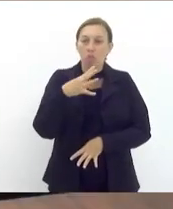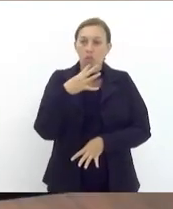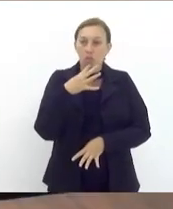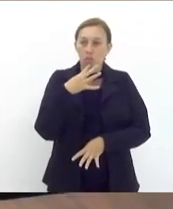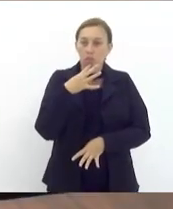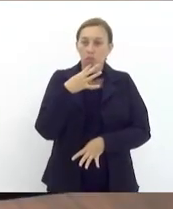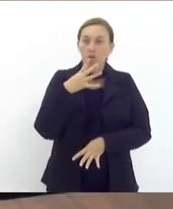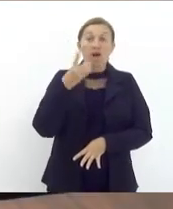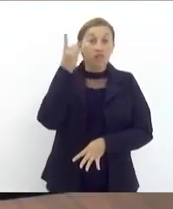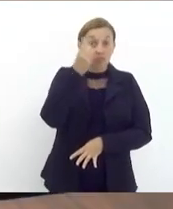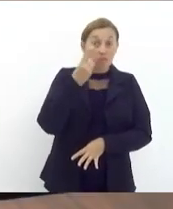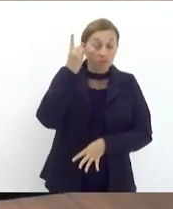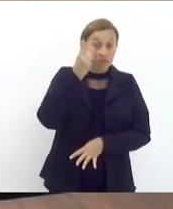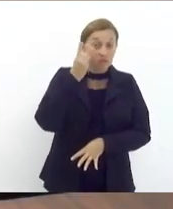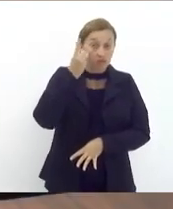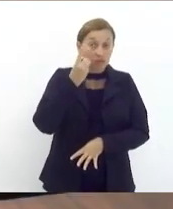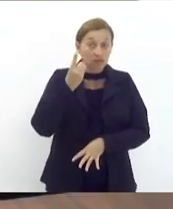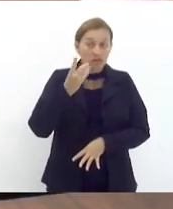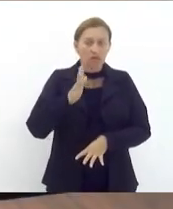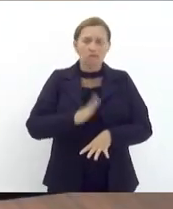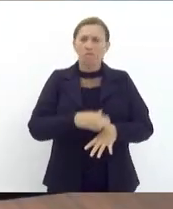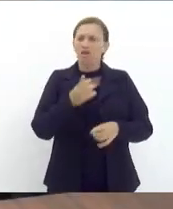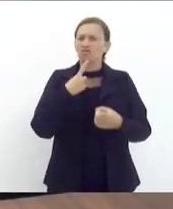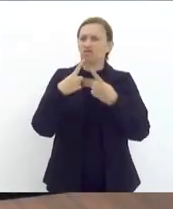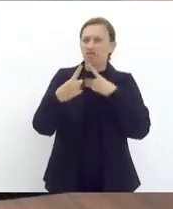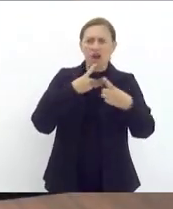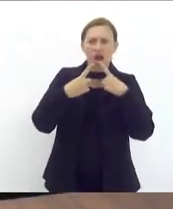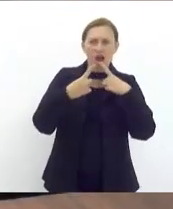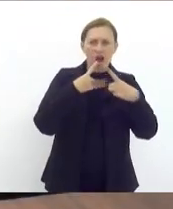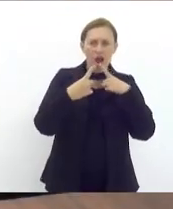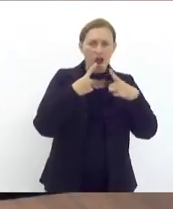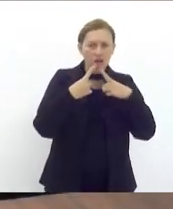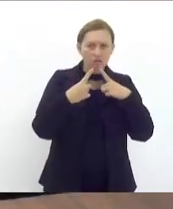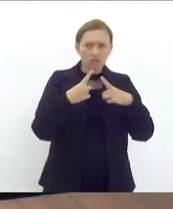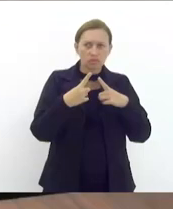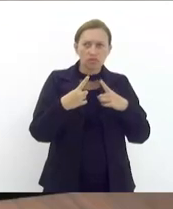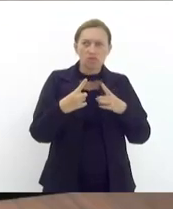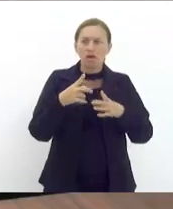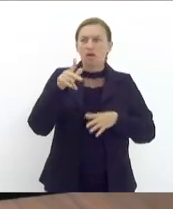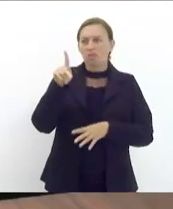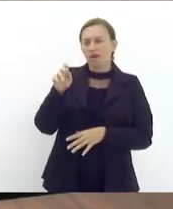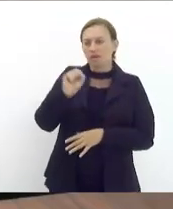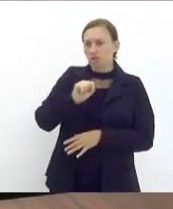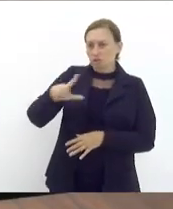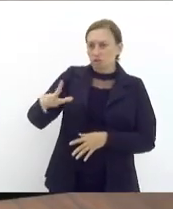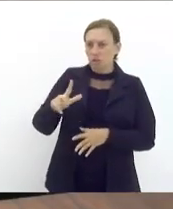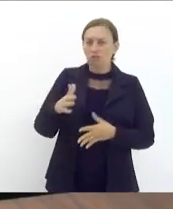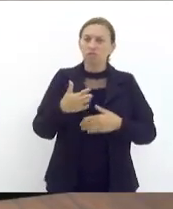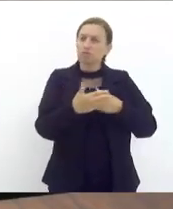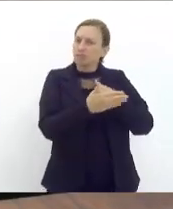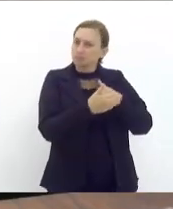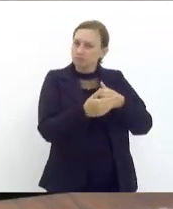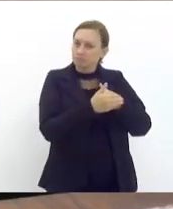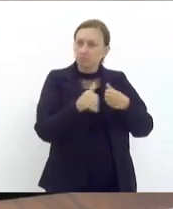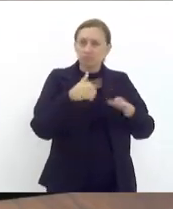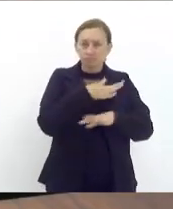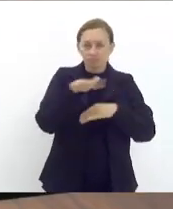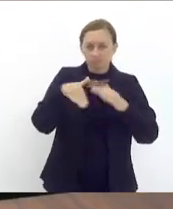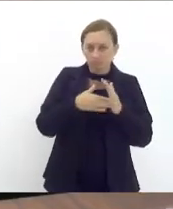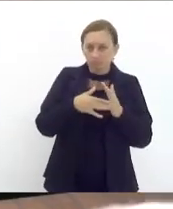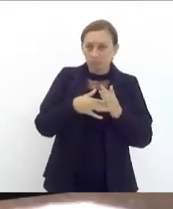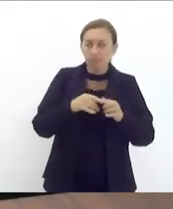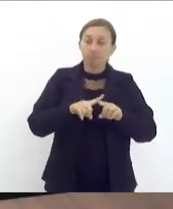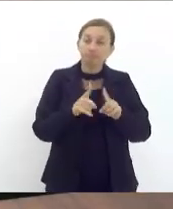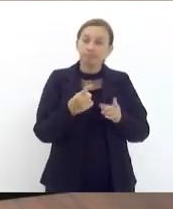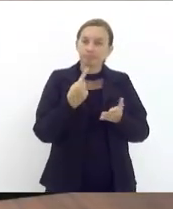a deputada talvez de maior diálogo da nossa bancada do PSOL. É uma pessoa muito querida aqui por todas as matizes ideológicas, mas